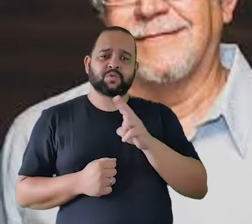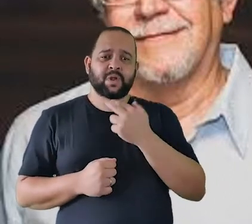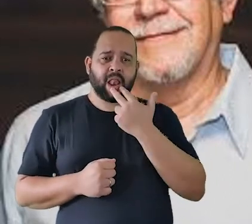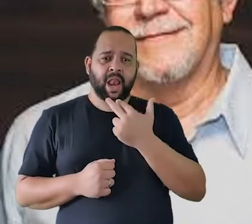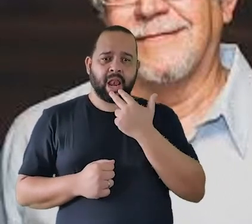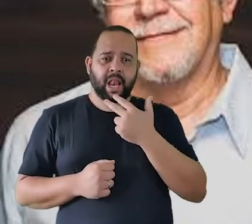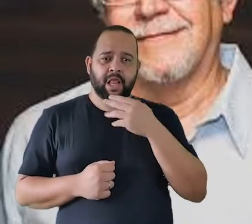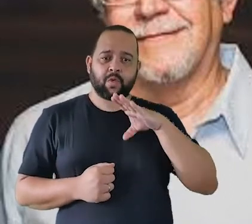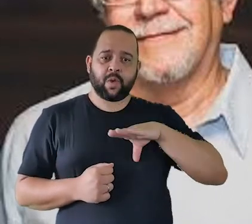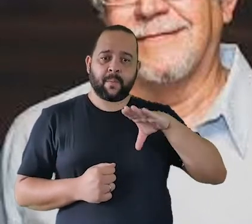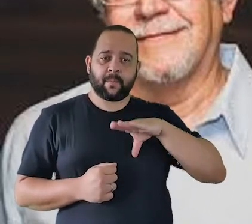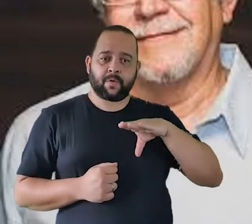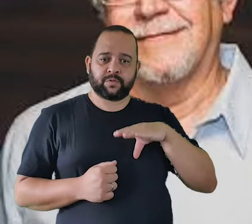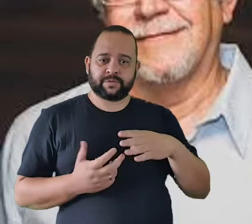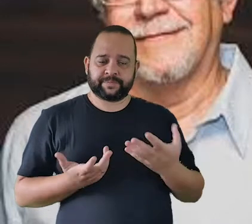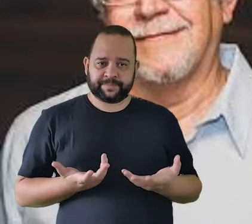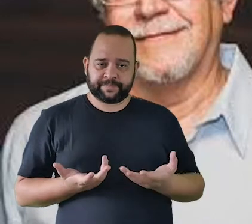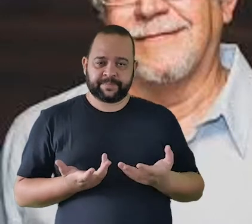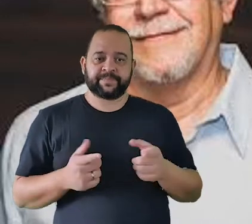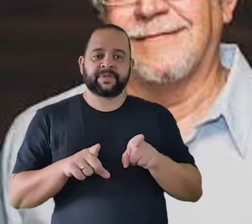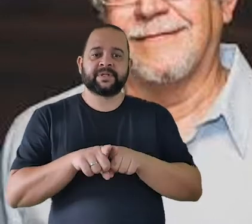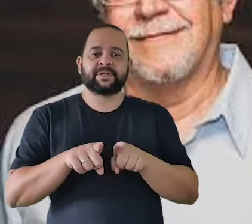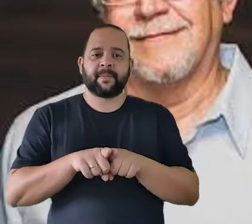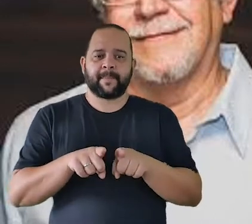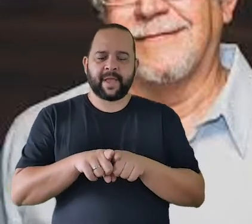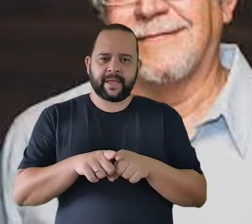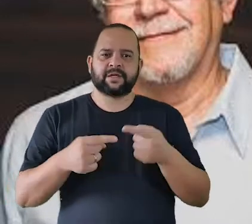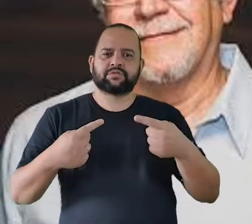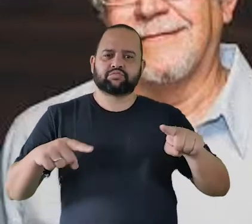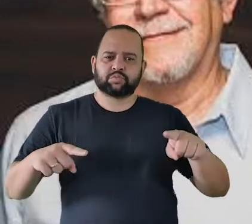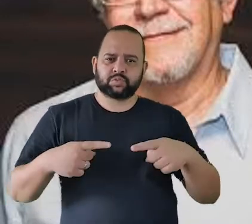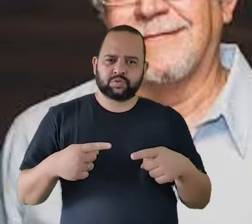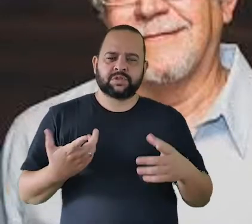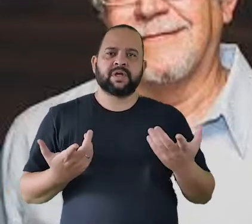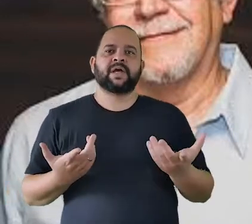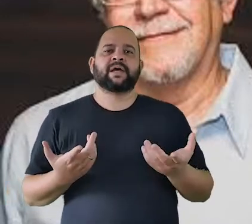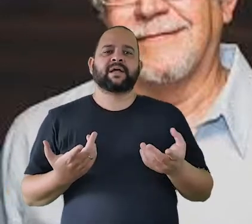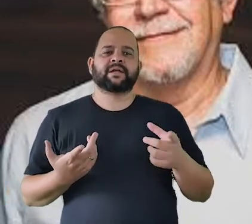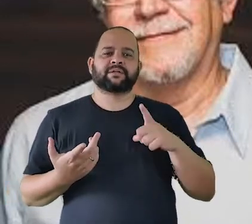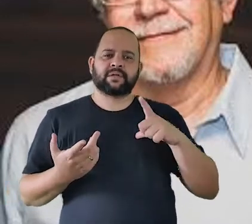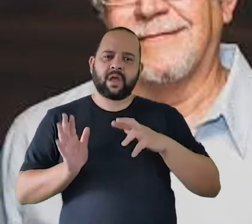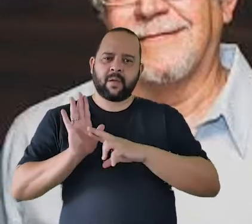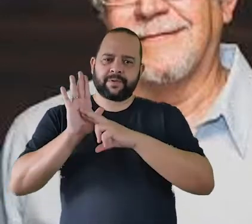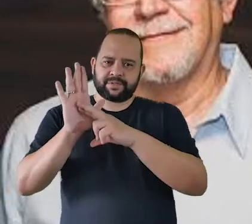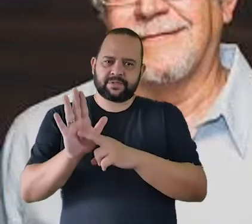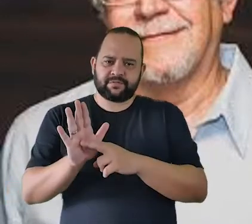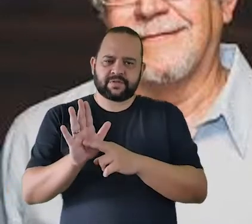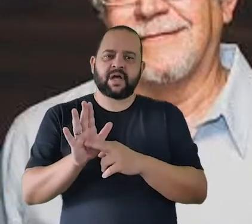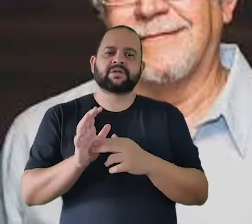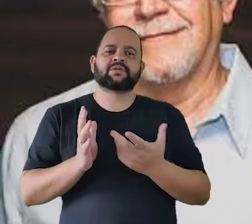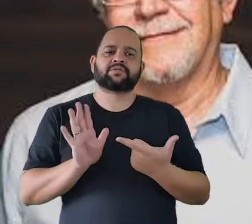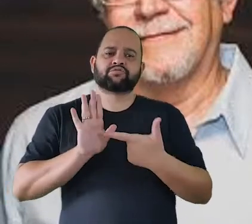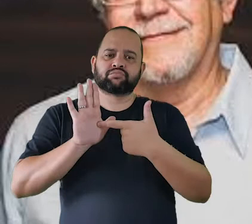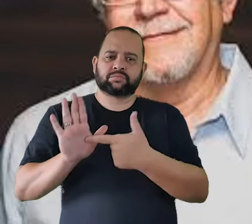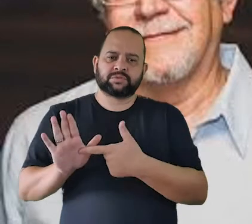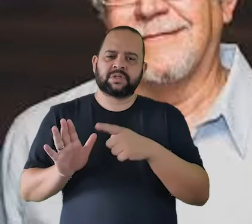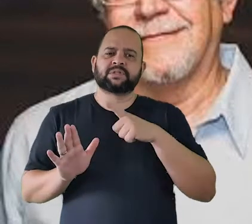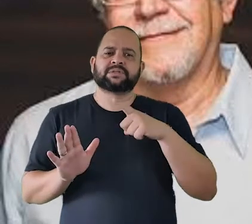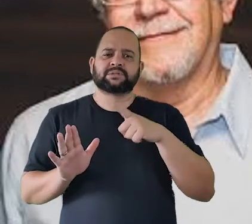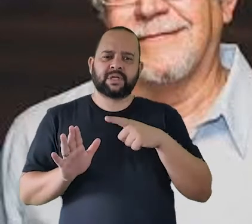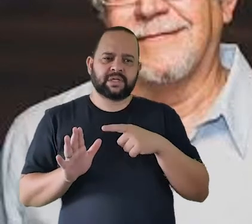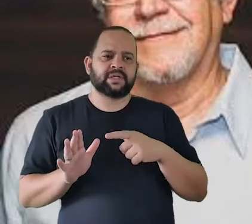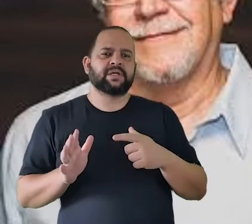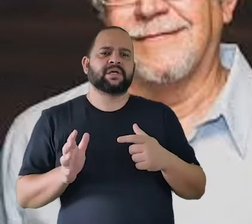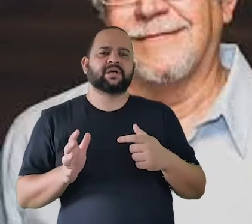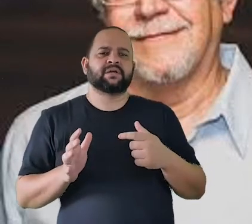portuguesa. Além disso, os ritmos populares também estão presentes nessa obra. Tem a Baneira, tem o